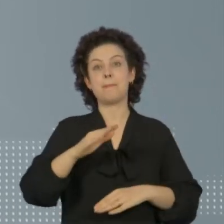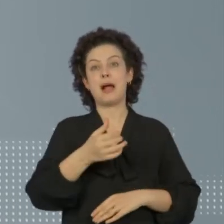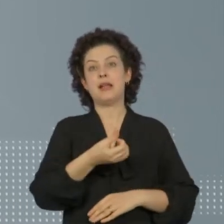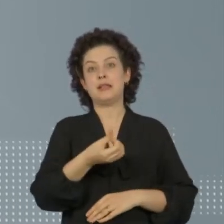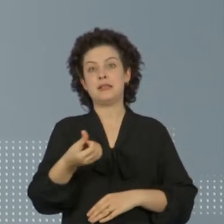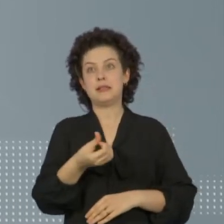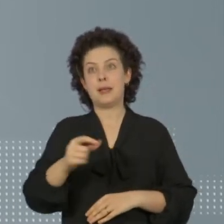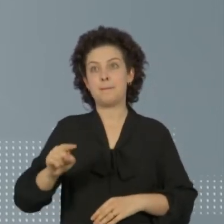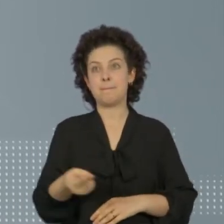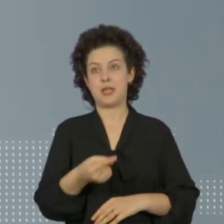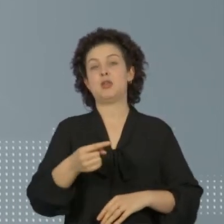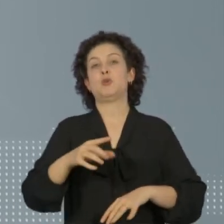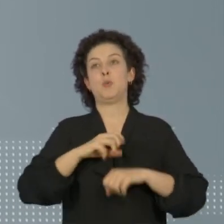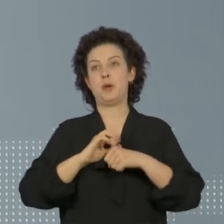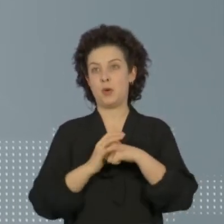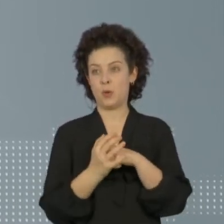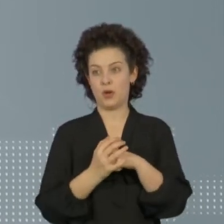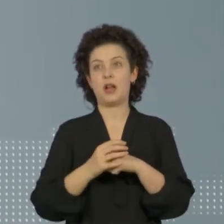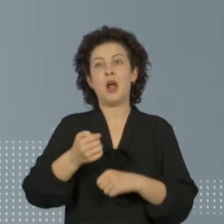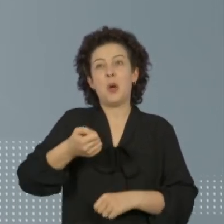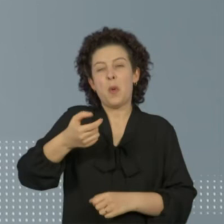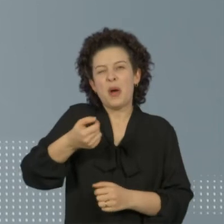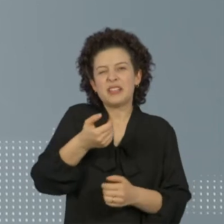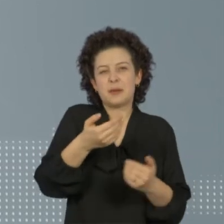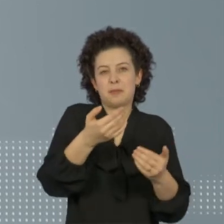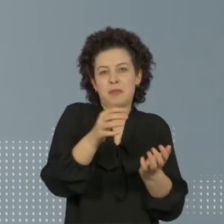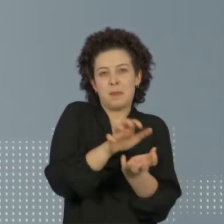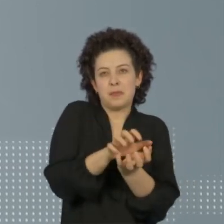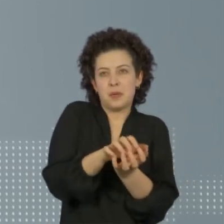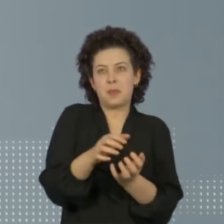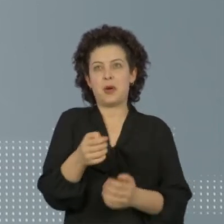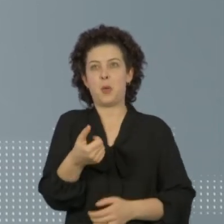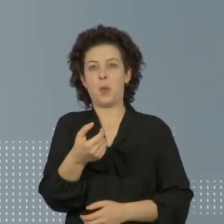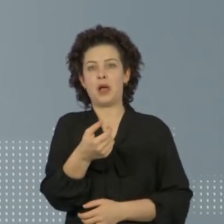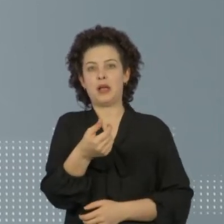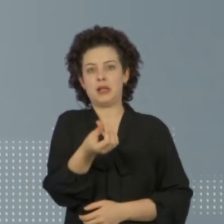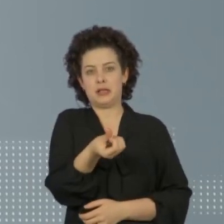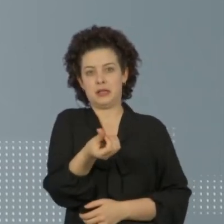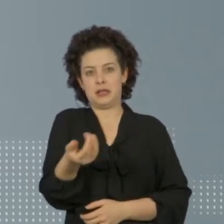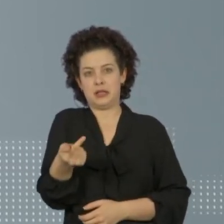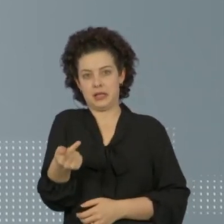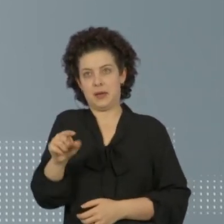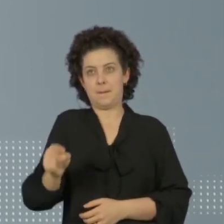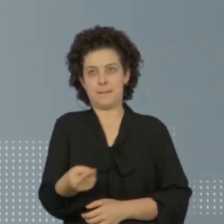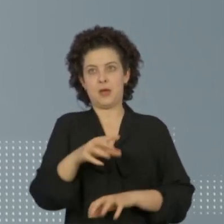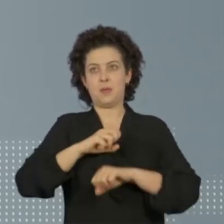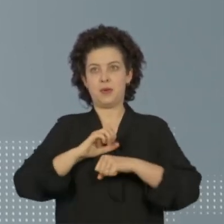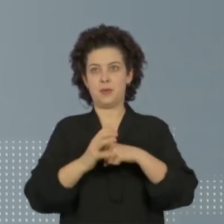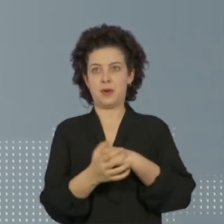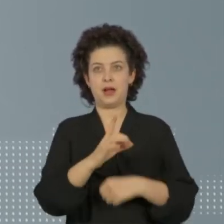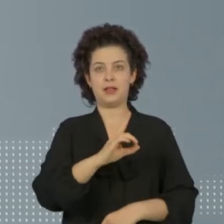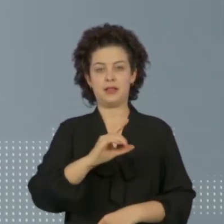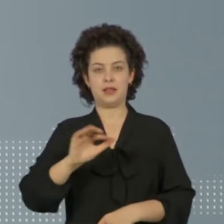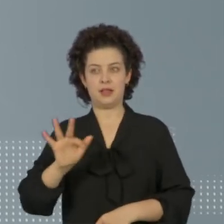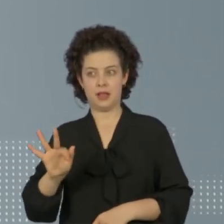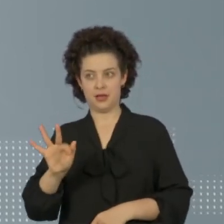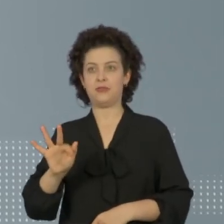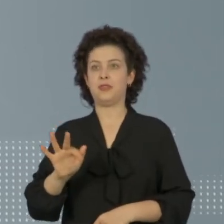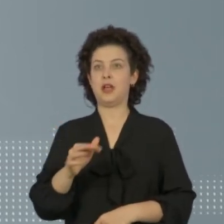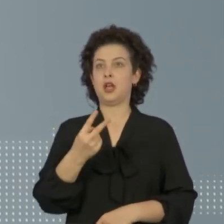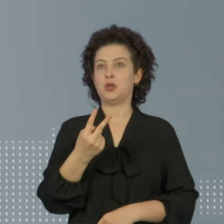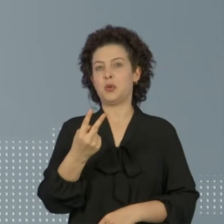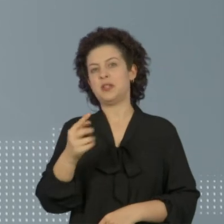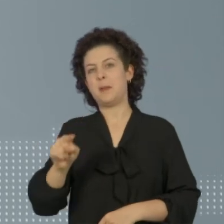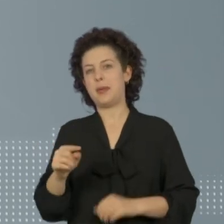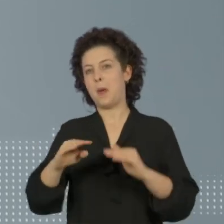Distrito Federal e já se aproxima de Pernambuco. São quase 67 mil infectados. O Distrito Federal tem cerca de 2 mil casos a